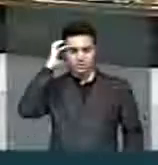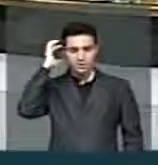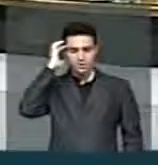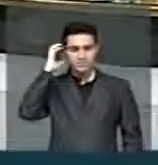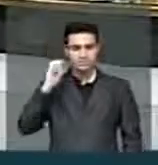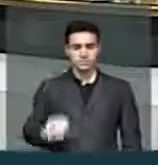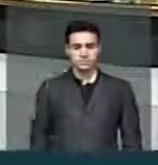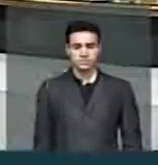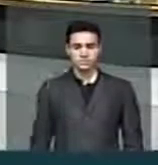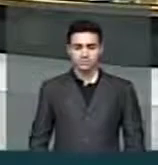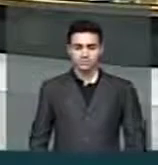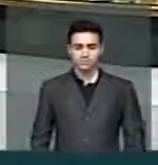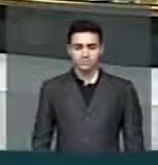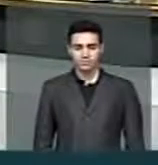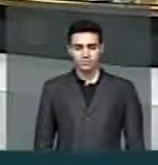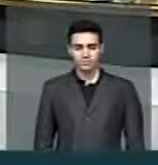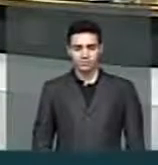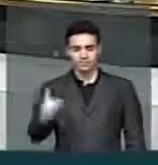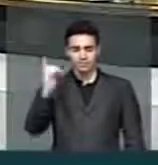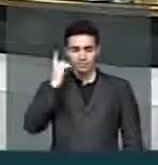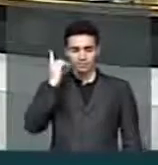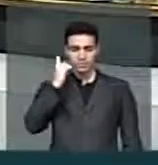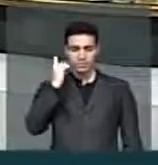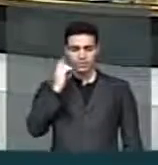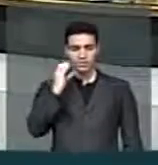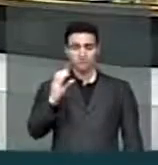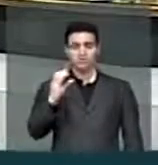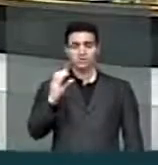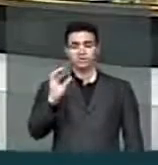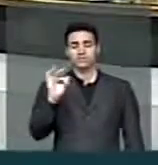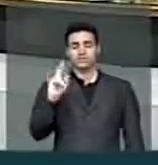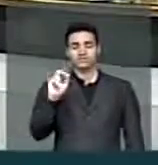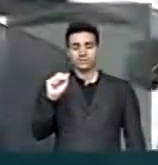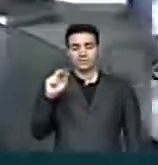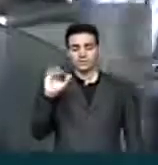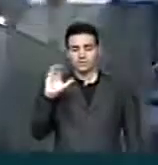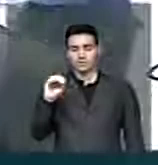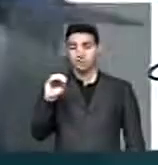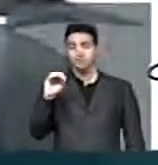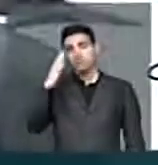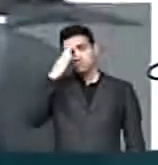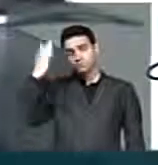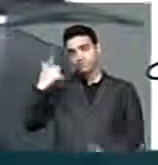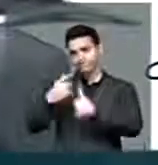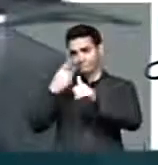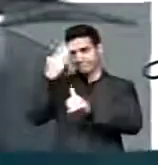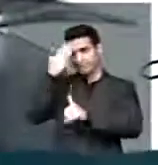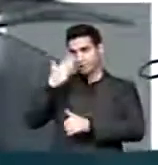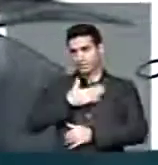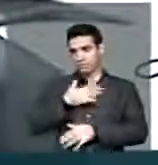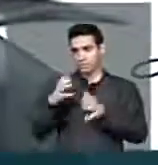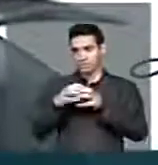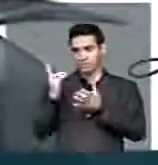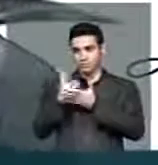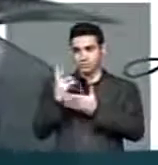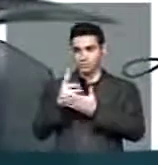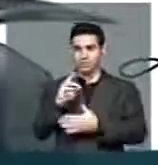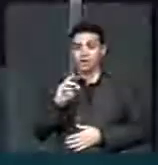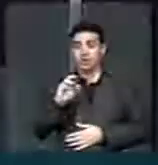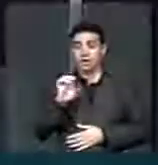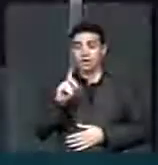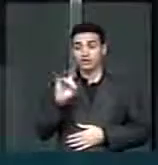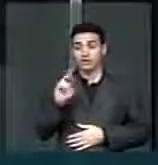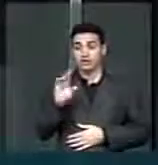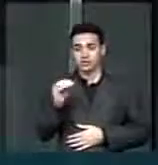Deputado Chico Francisco Costa Primeiro agradecer ao meu querido colega de partido, Edinho, por ter